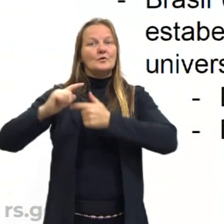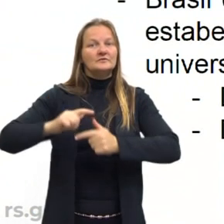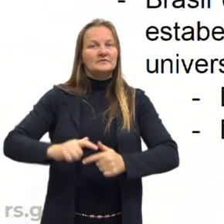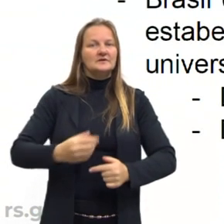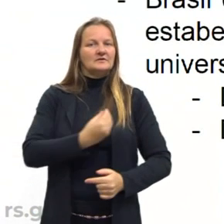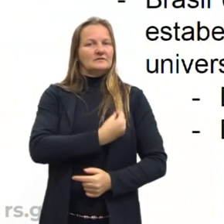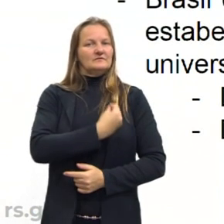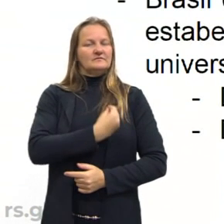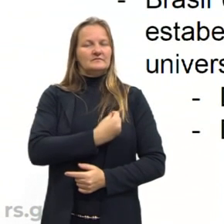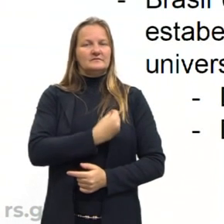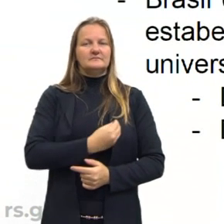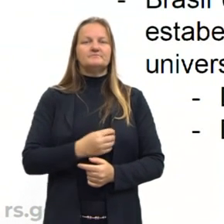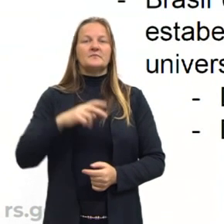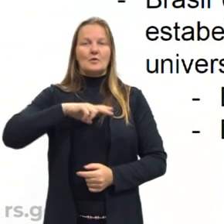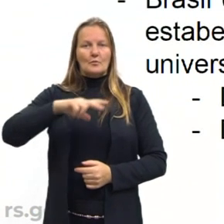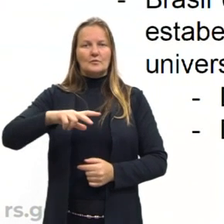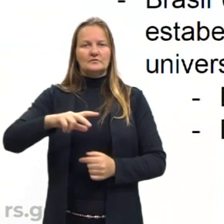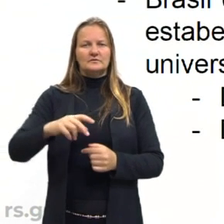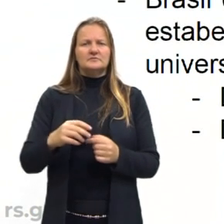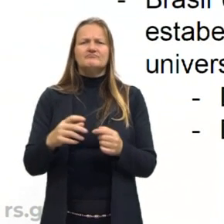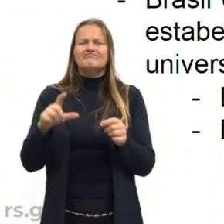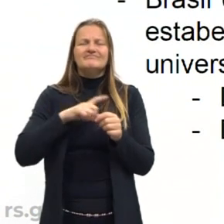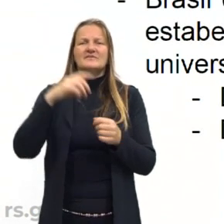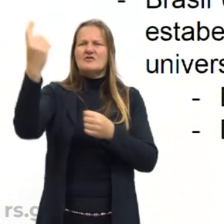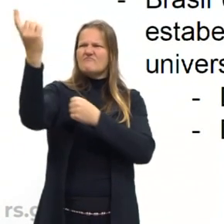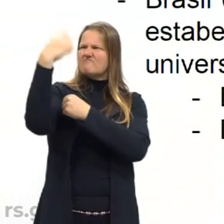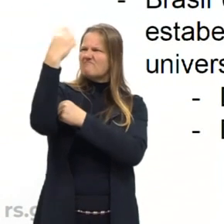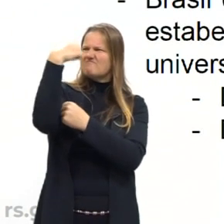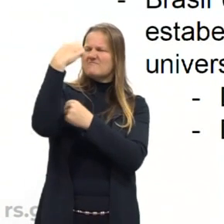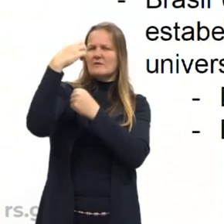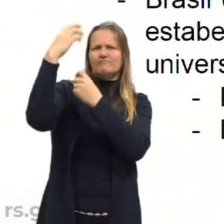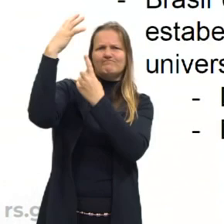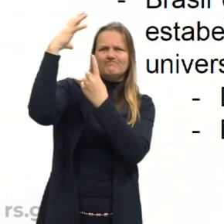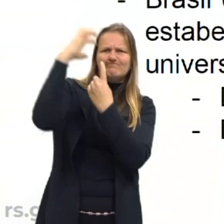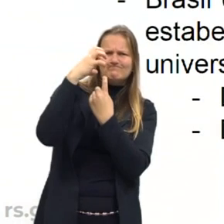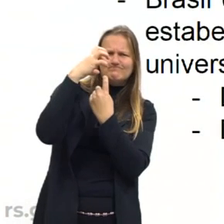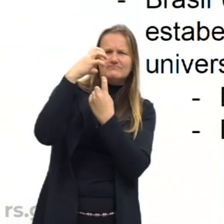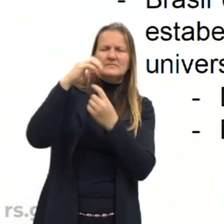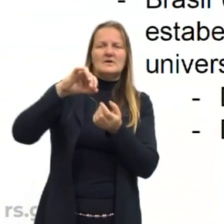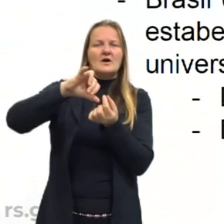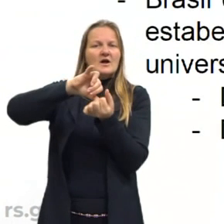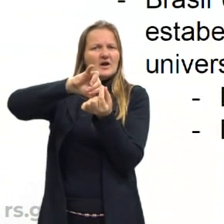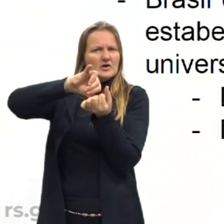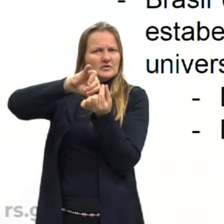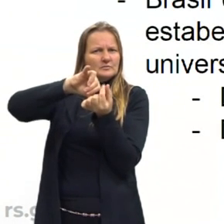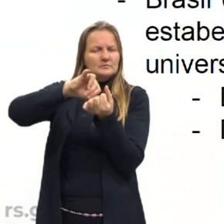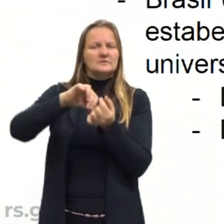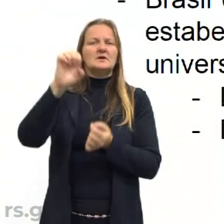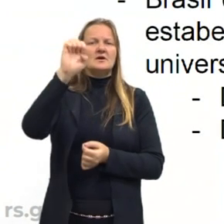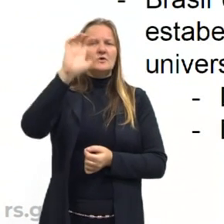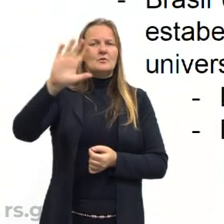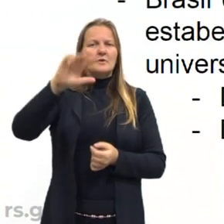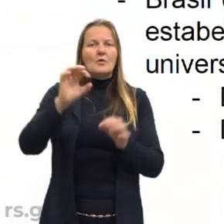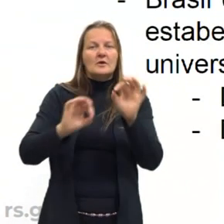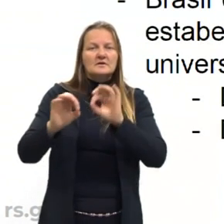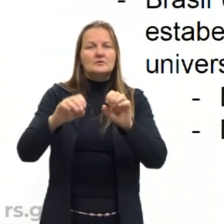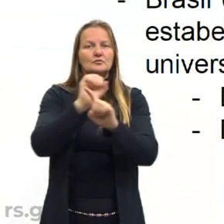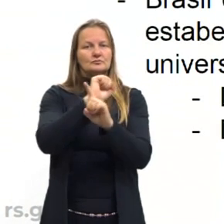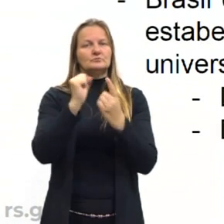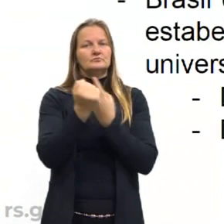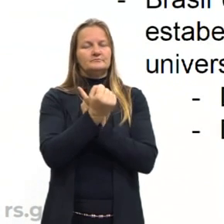viver, os portugueses trouxeram e impuseram esse modo capitalista, europeu, de viver, de organizar a sociedade.